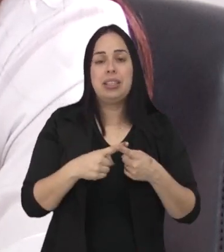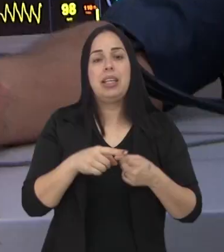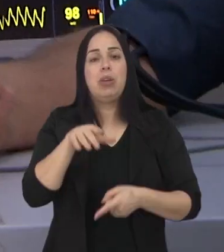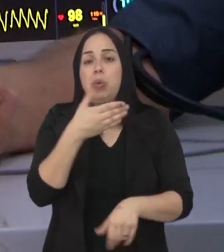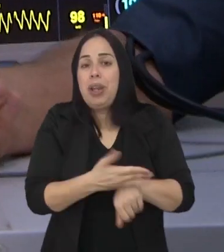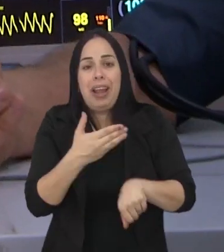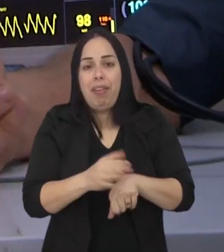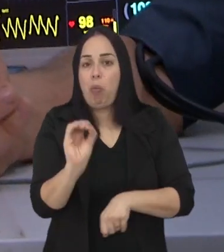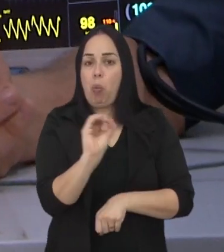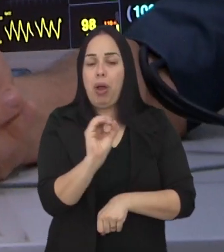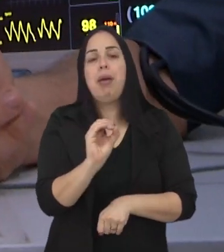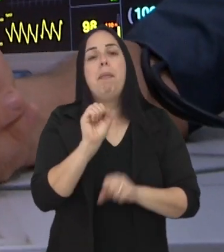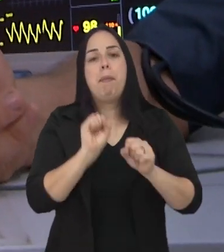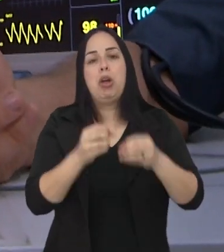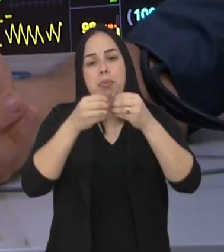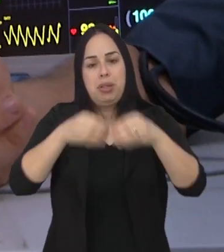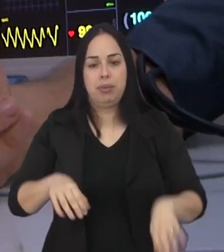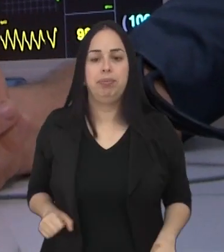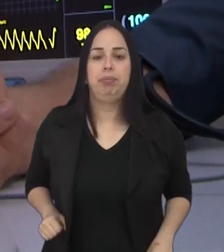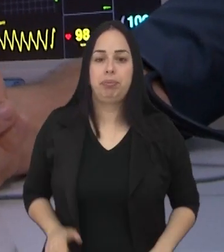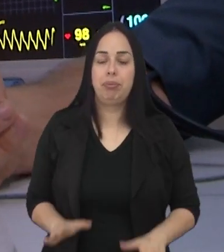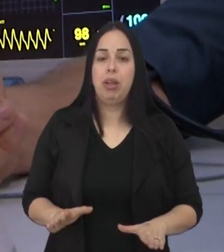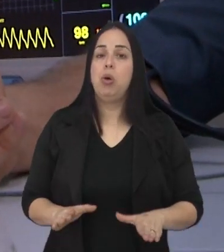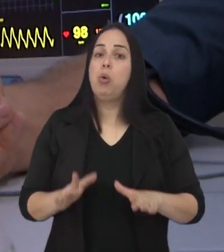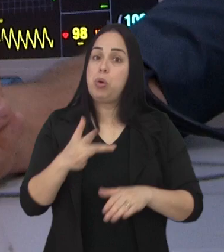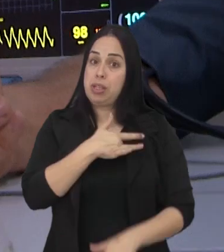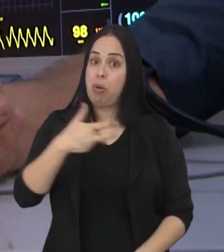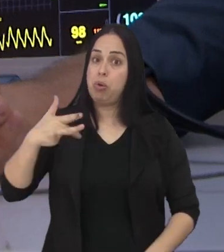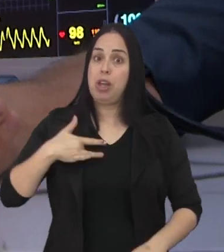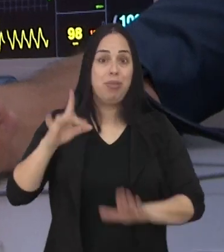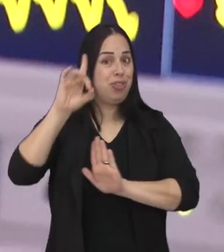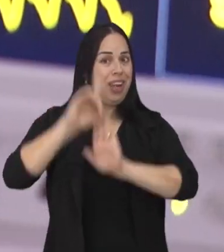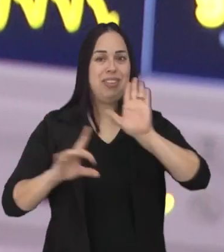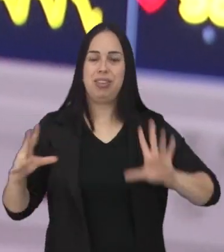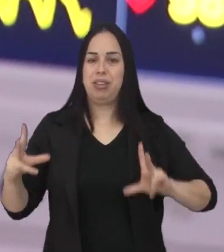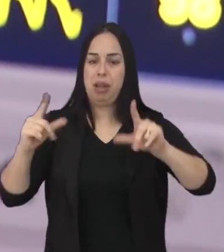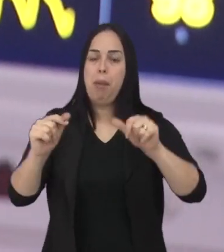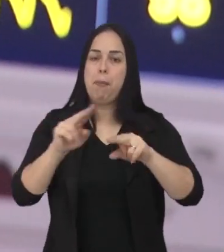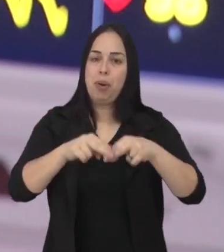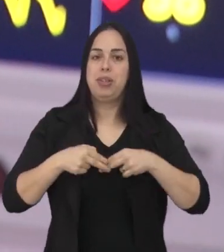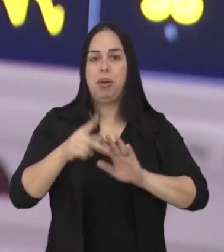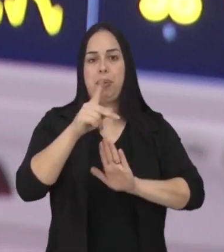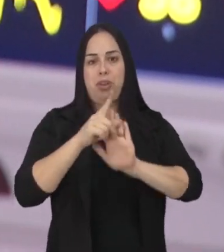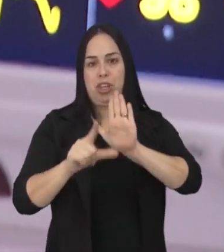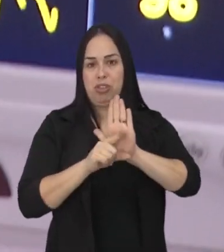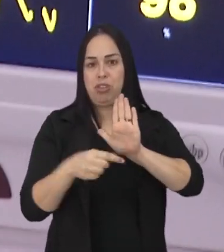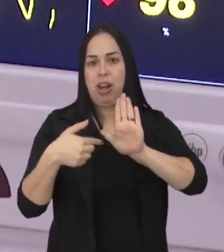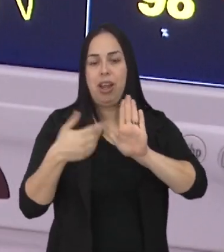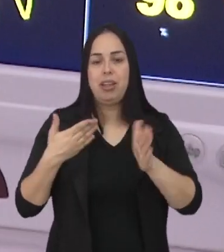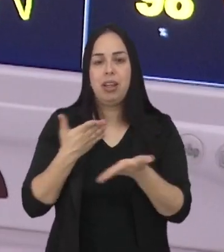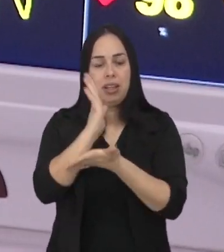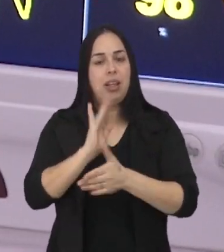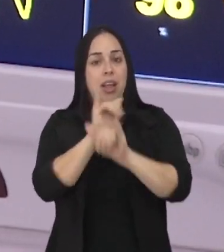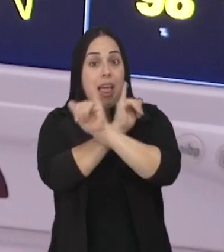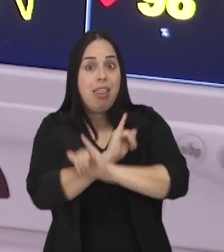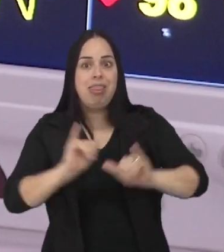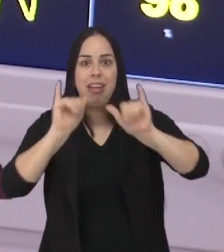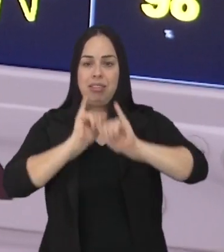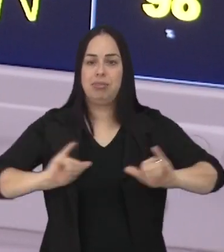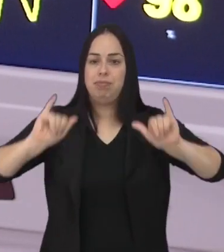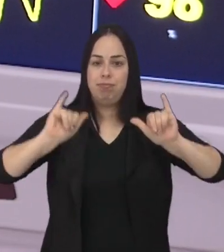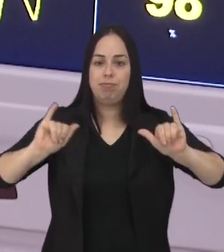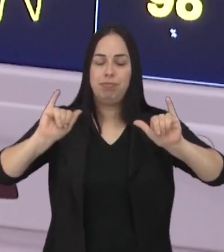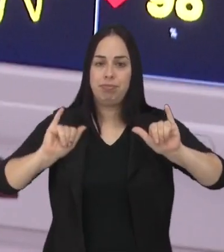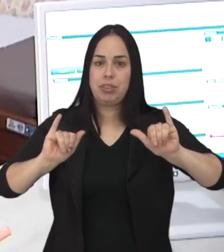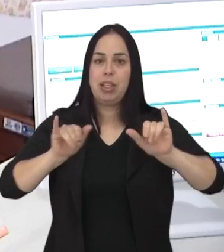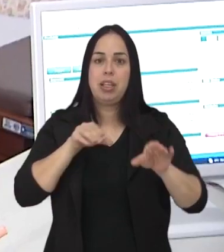de fala. E como o acesso à saúde é um direito de todos, o projeto aprovado ainda prevê a realização de campanhas